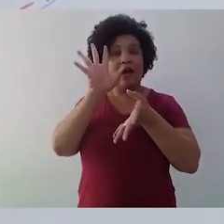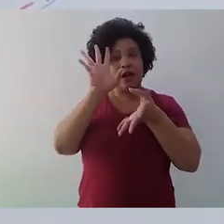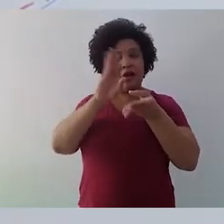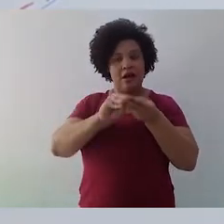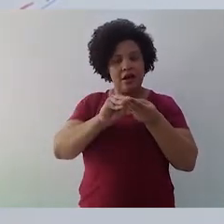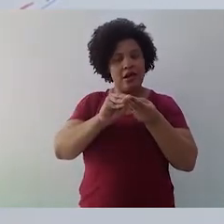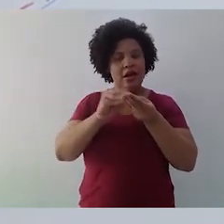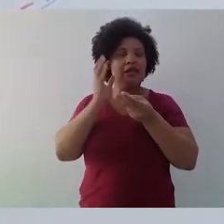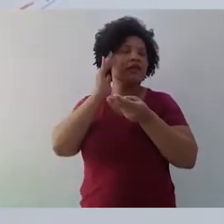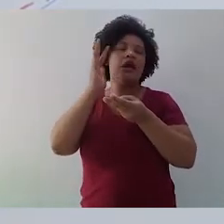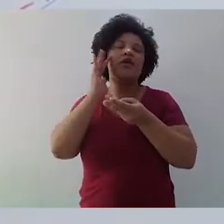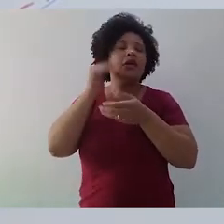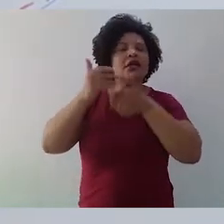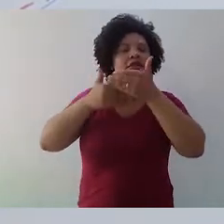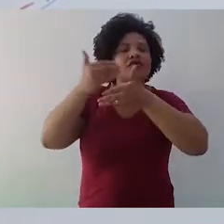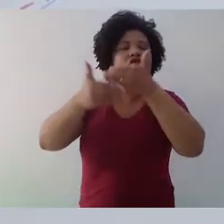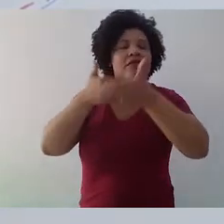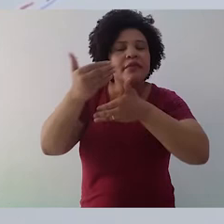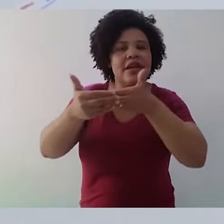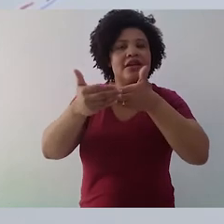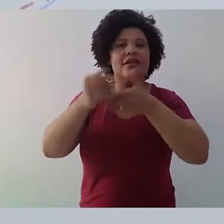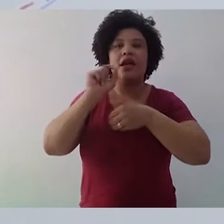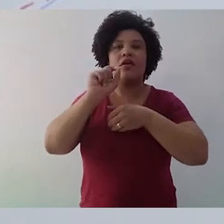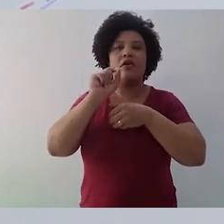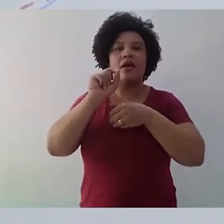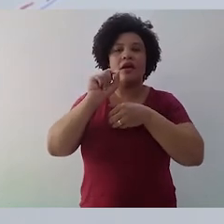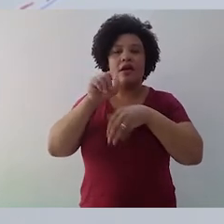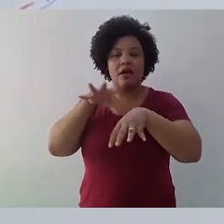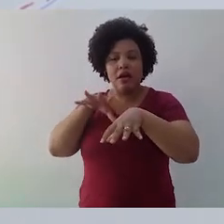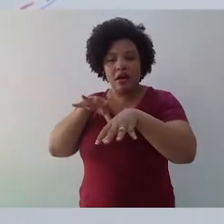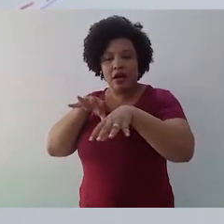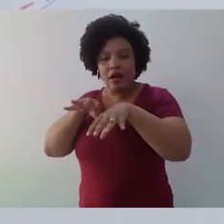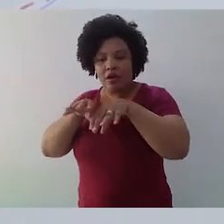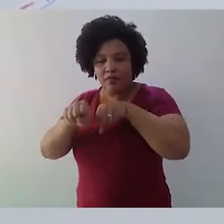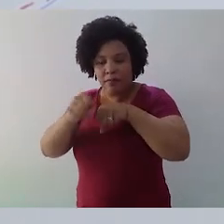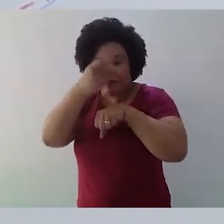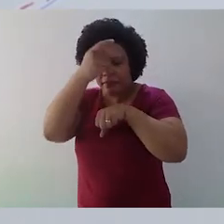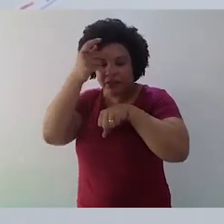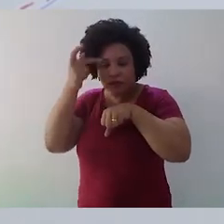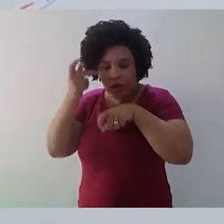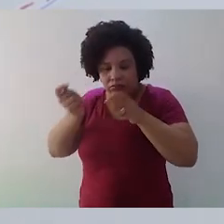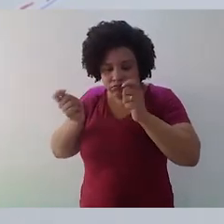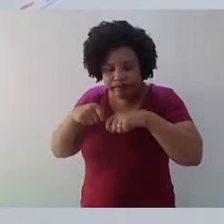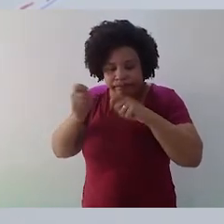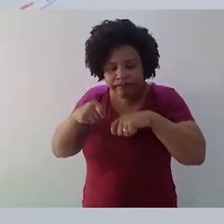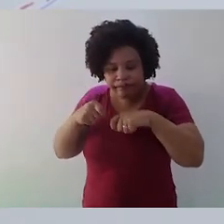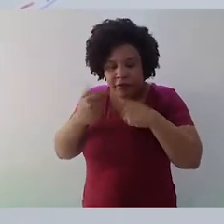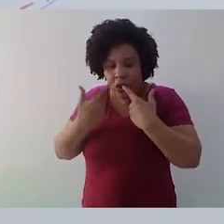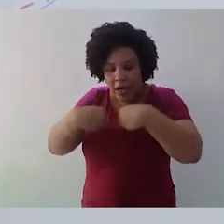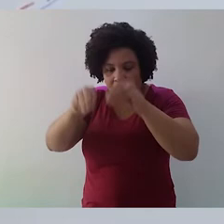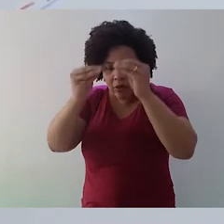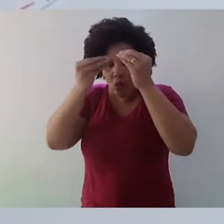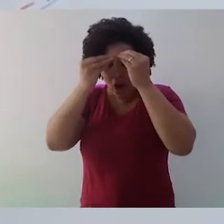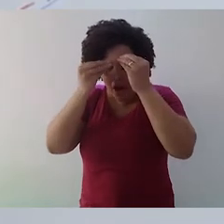desenvolvimento retórico, que é a formação de alguém para usar de maneira apropriada, com eficácia, a linguagem,